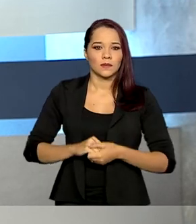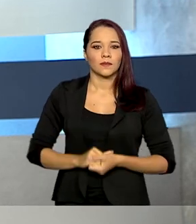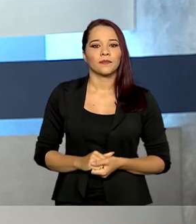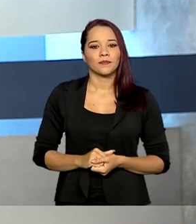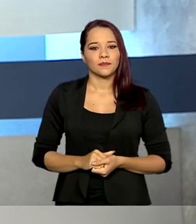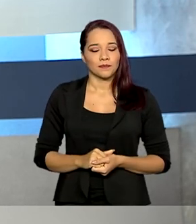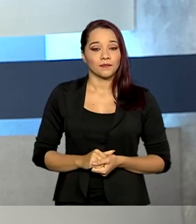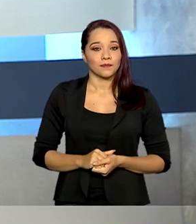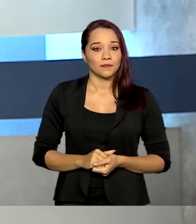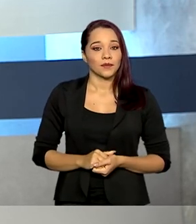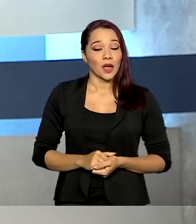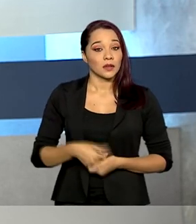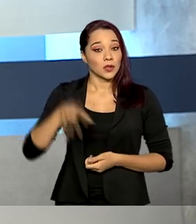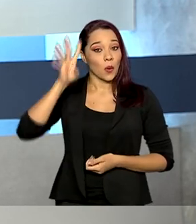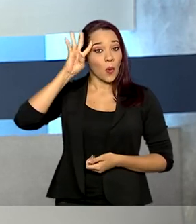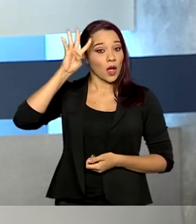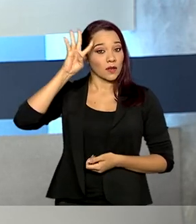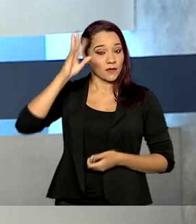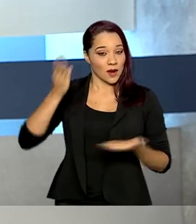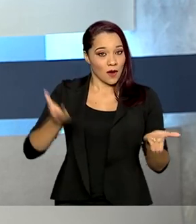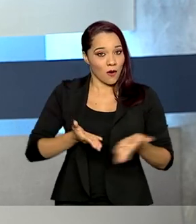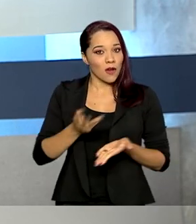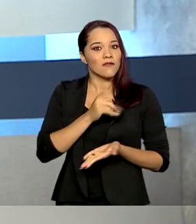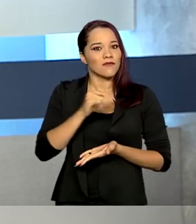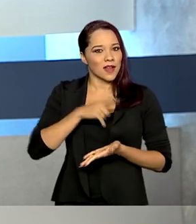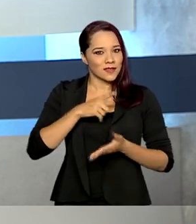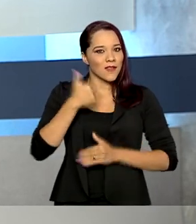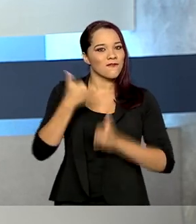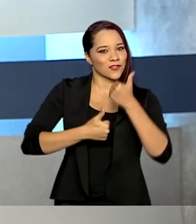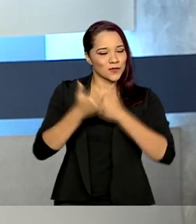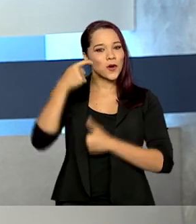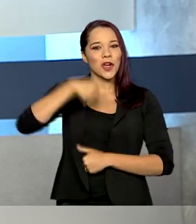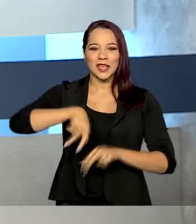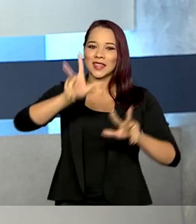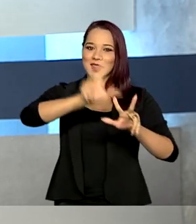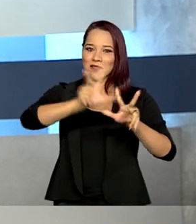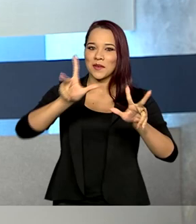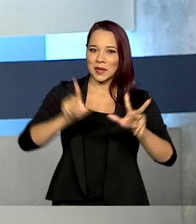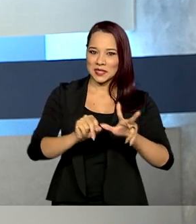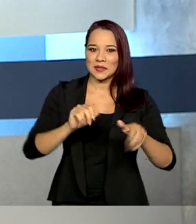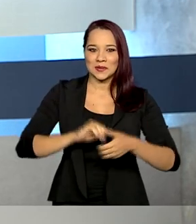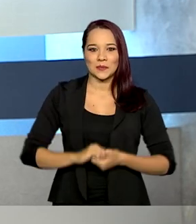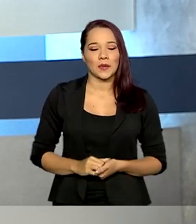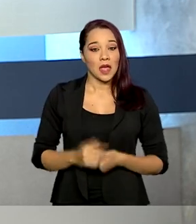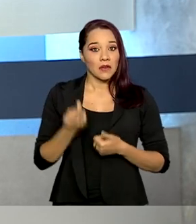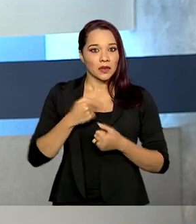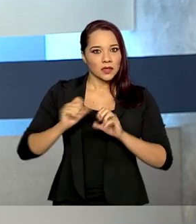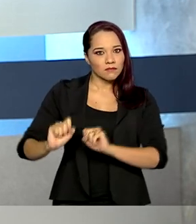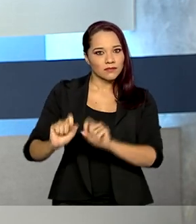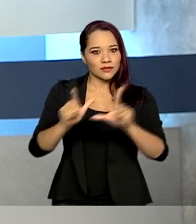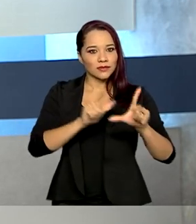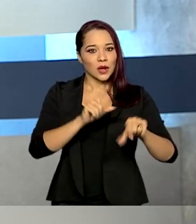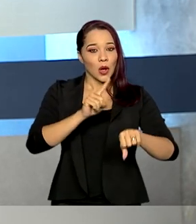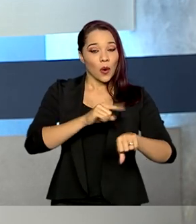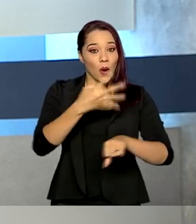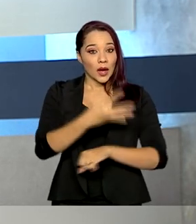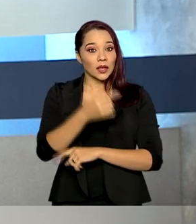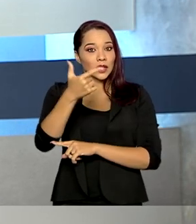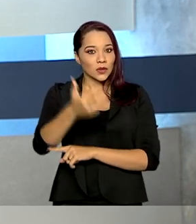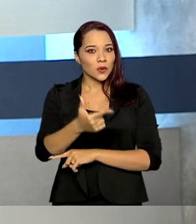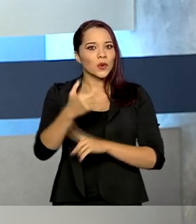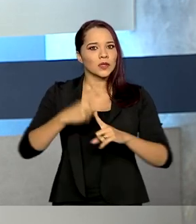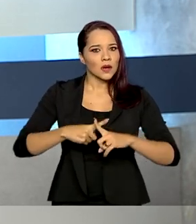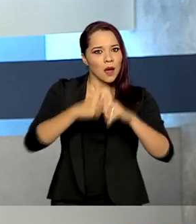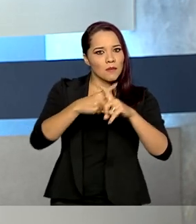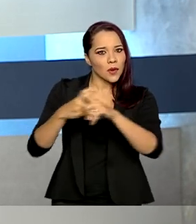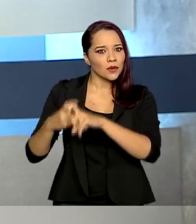A partir desta quarta-feira vai ter bola rolando aqui na TV Brasil. Serão exibidas as 42 partidas da